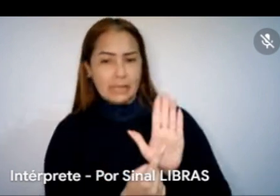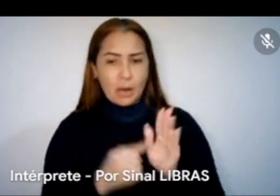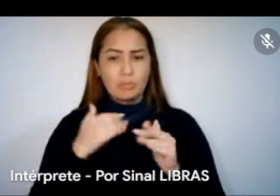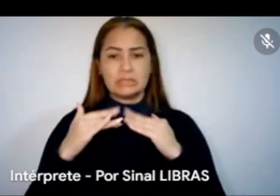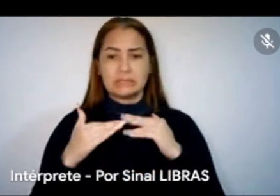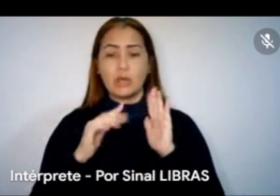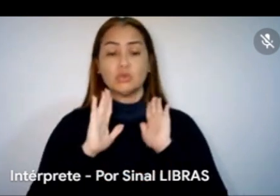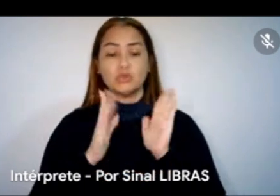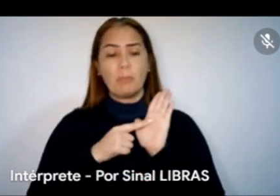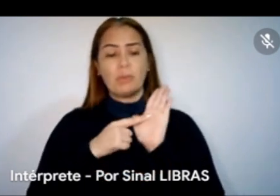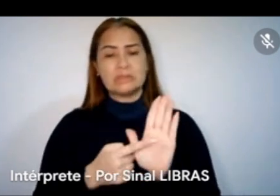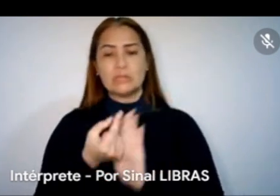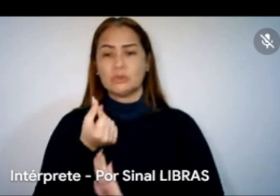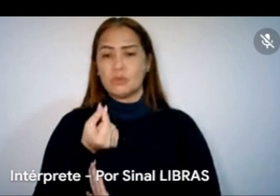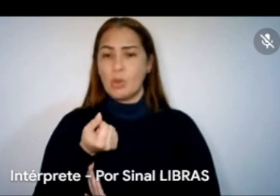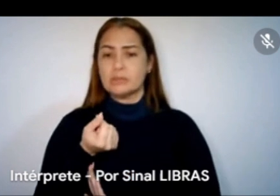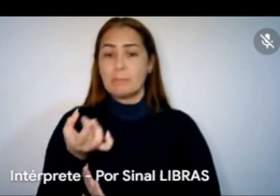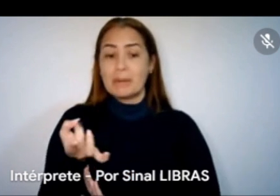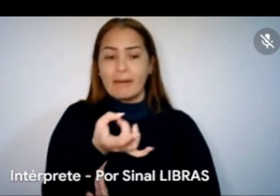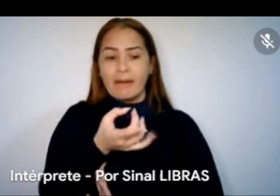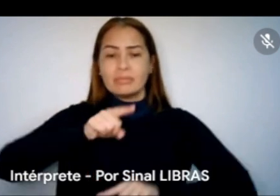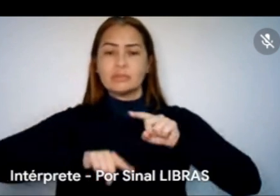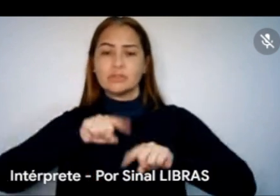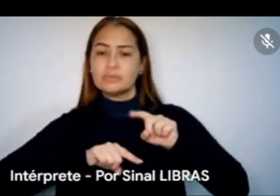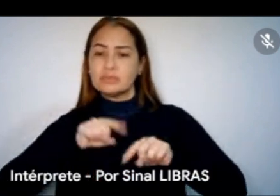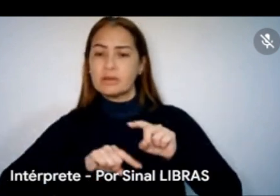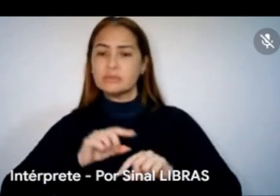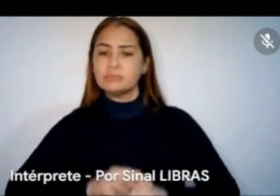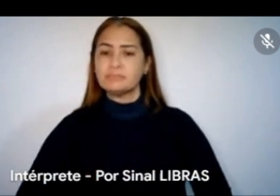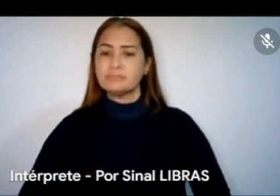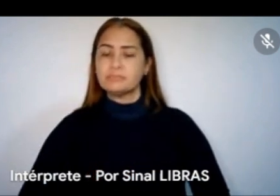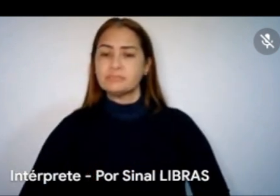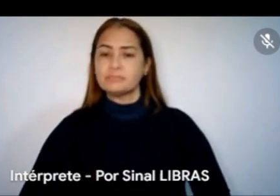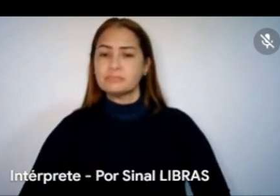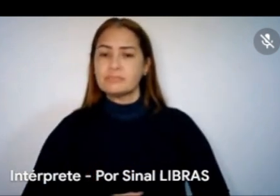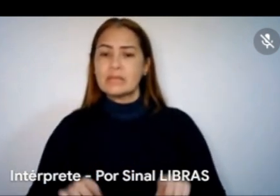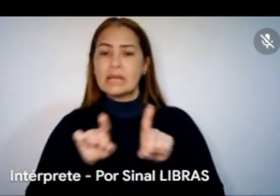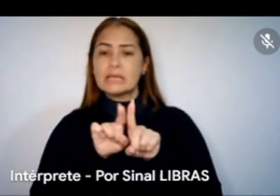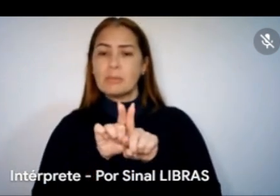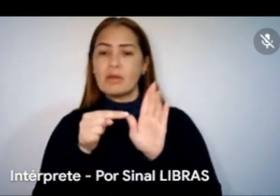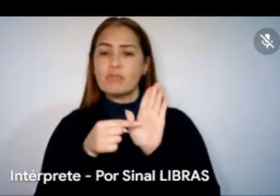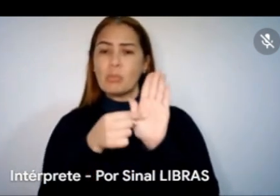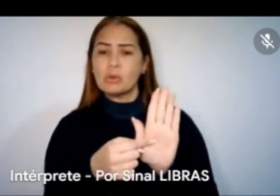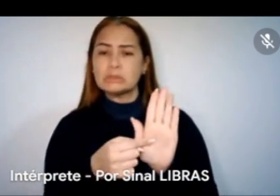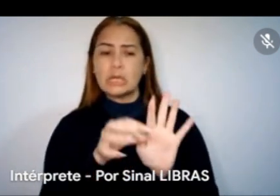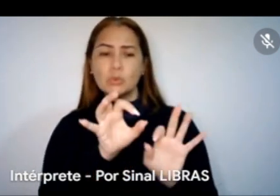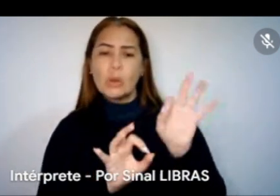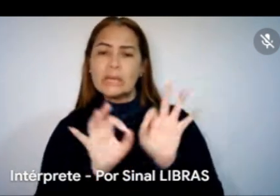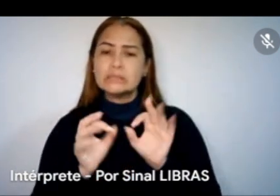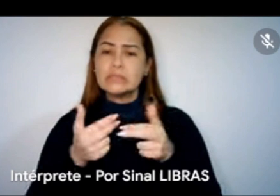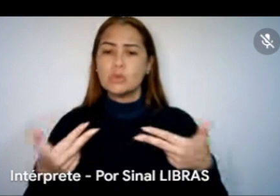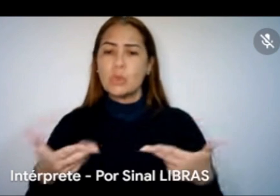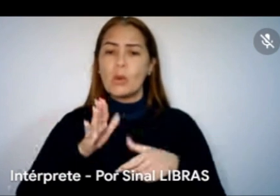cada atividade e aí a gente foi pontuando o que a gente considerava importante, se